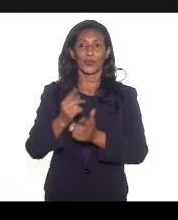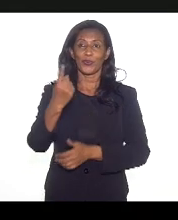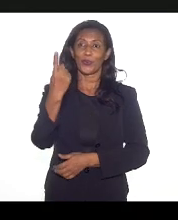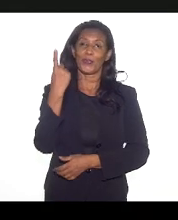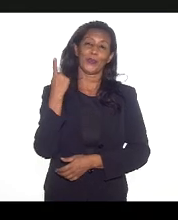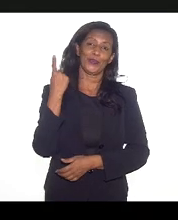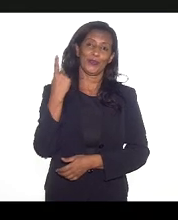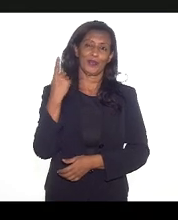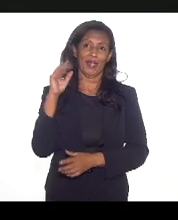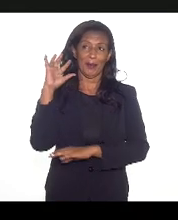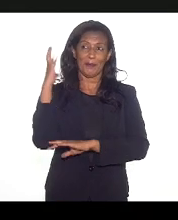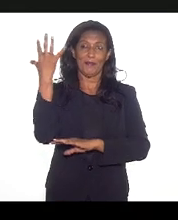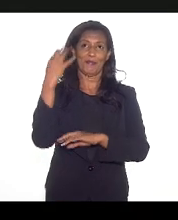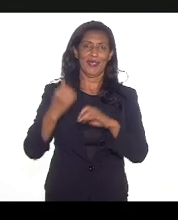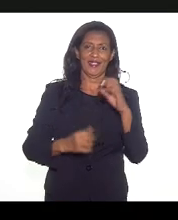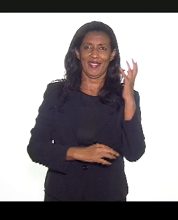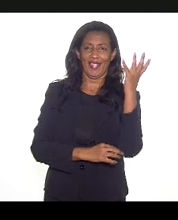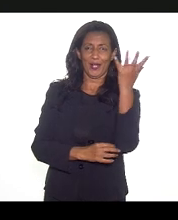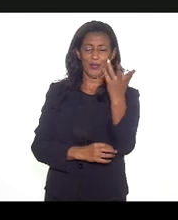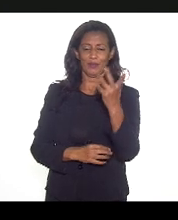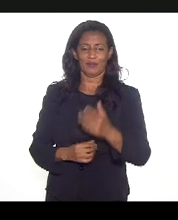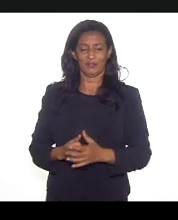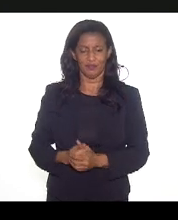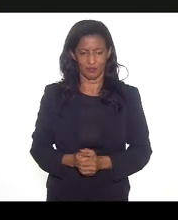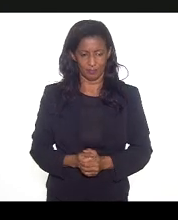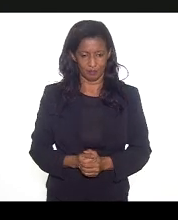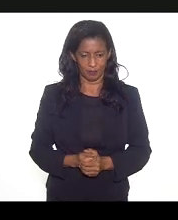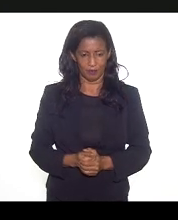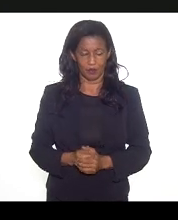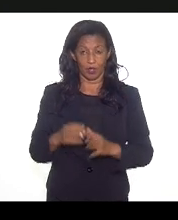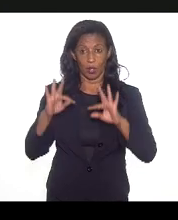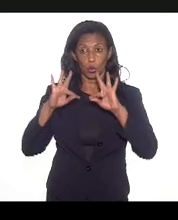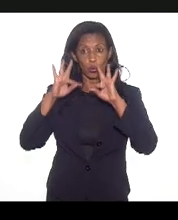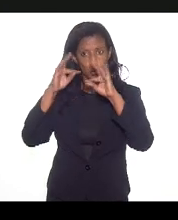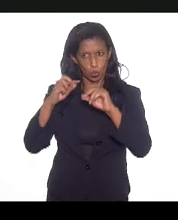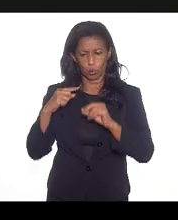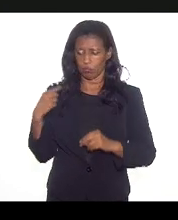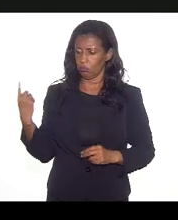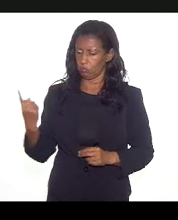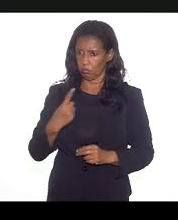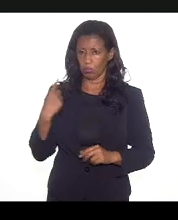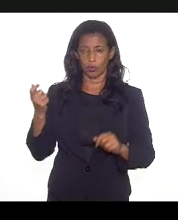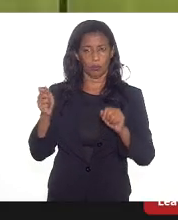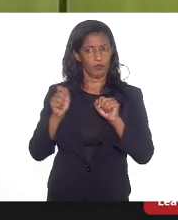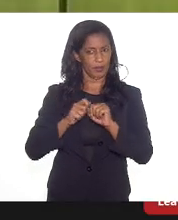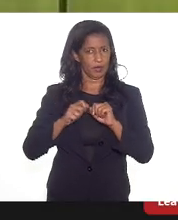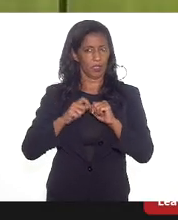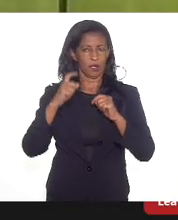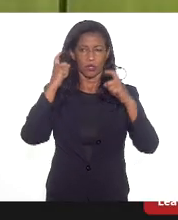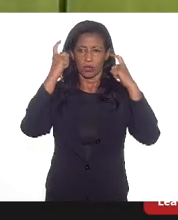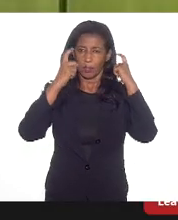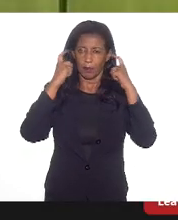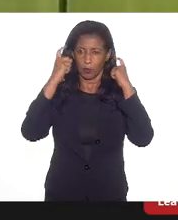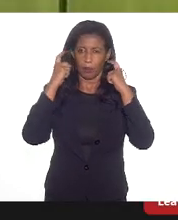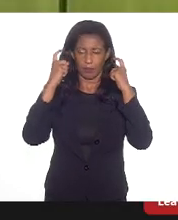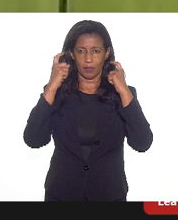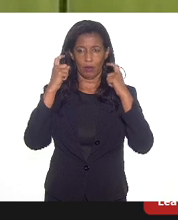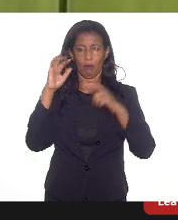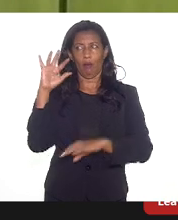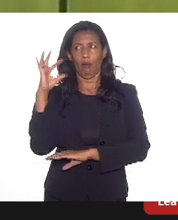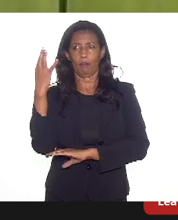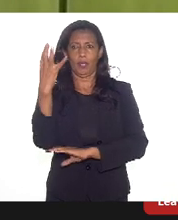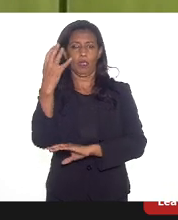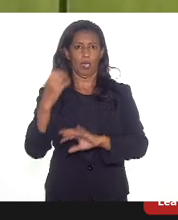questão ambiental. É a questão ambiental. Tudo que nós estamos fazendo, nós temos a preocupação ambiental. Porque hoje, se não